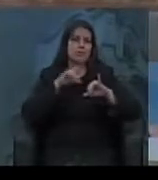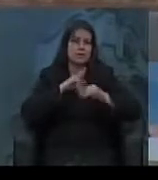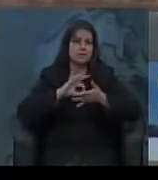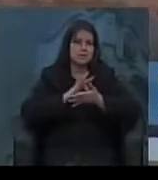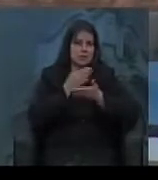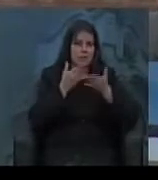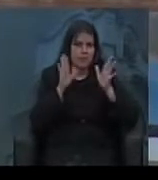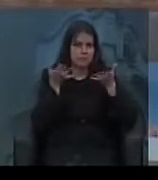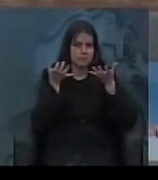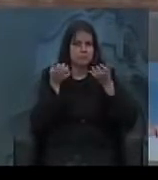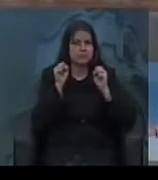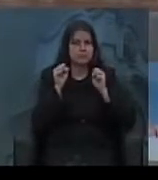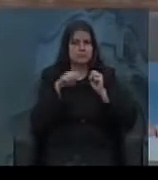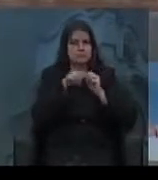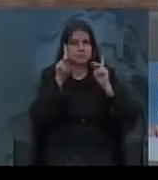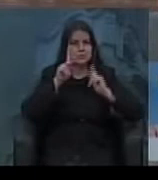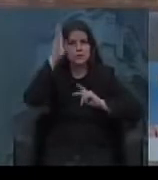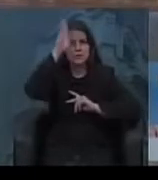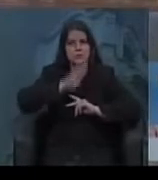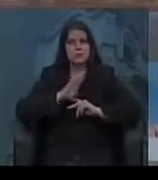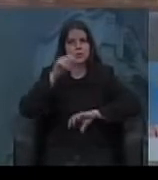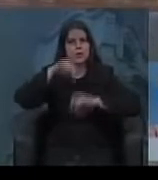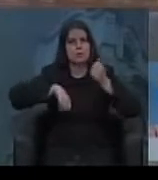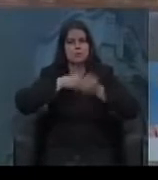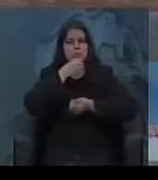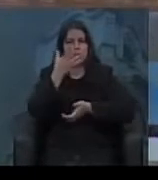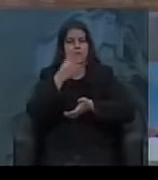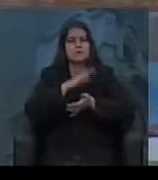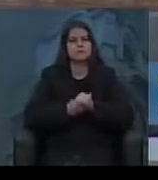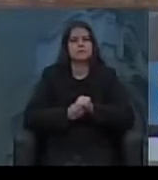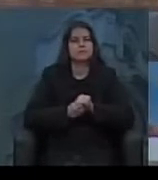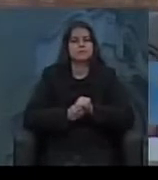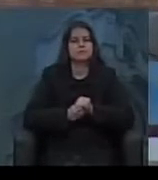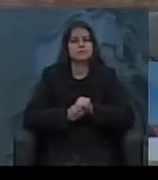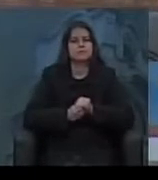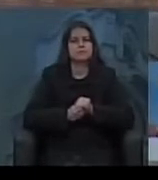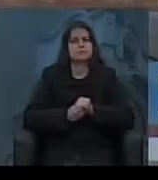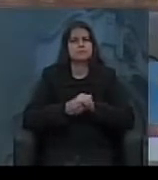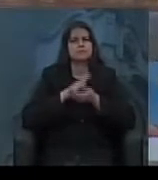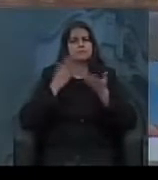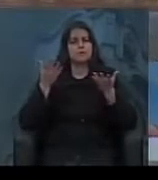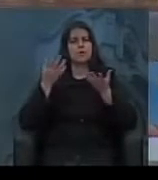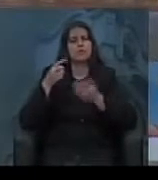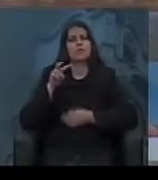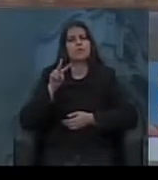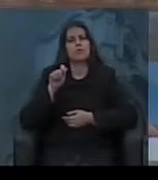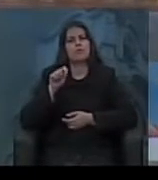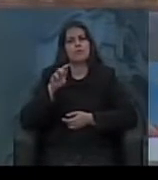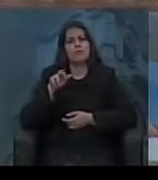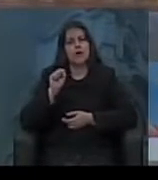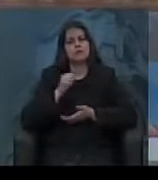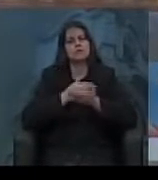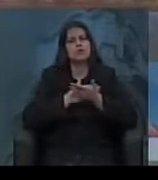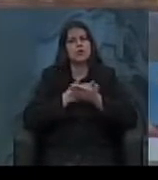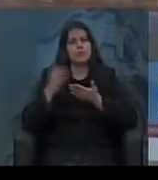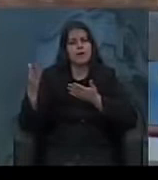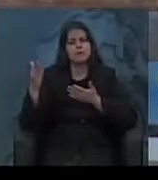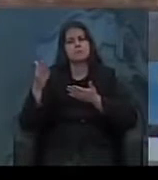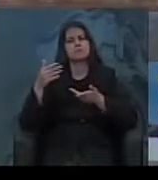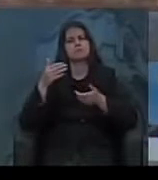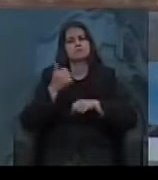abertas, público e gratuito, de qualidade. Então, o Vargas vai começar essa questão do ensino profissional,